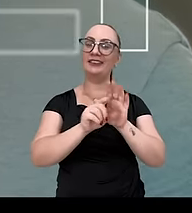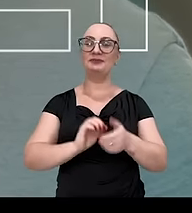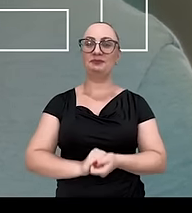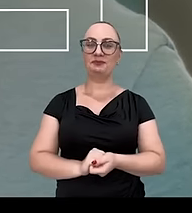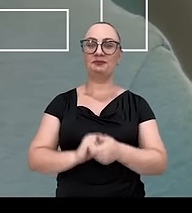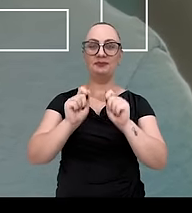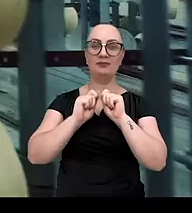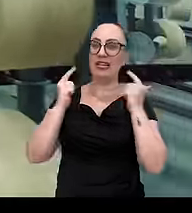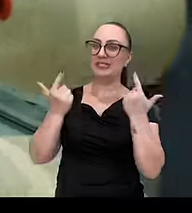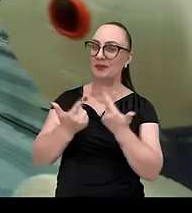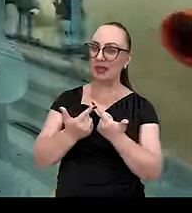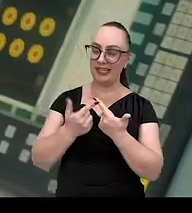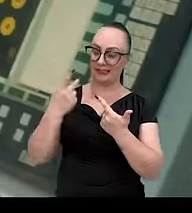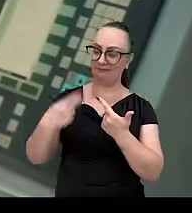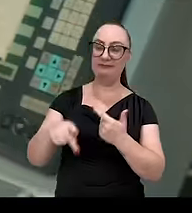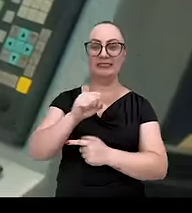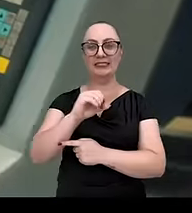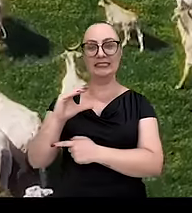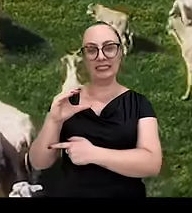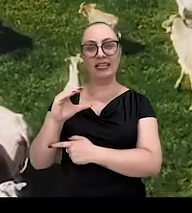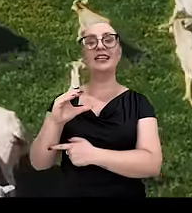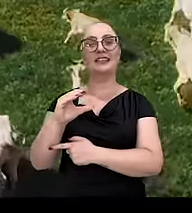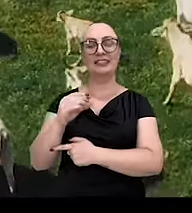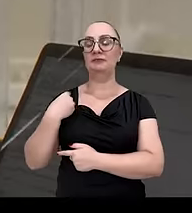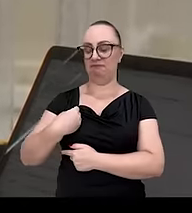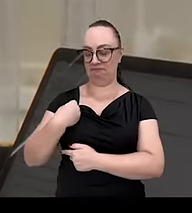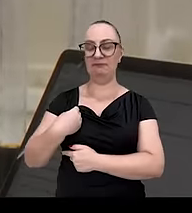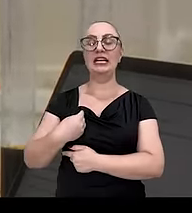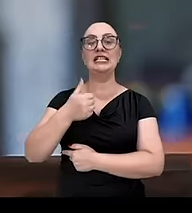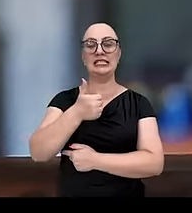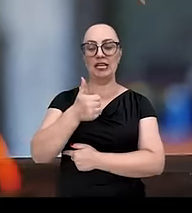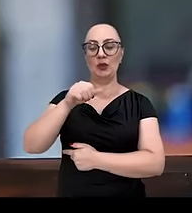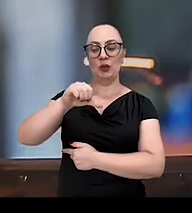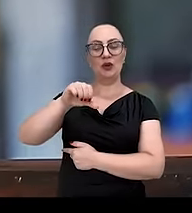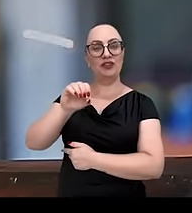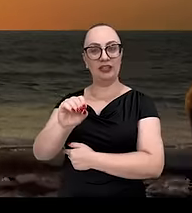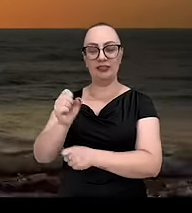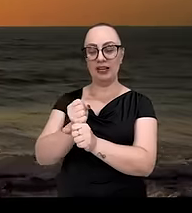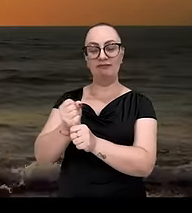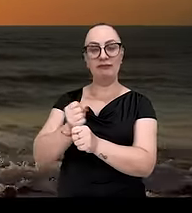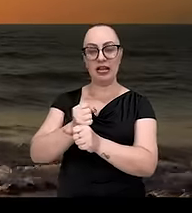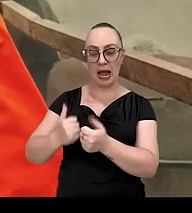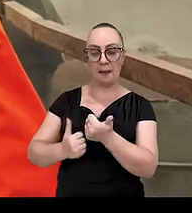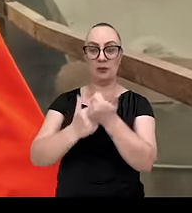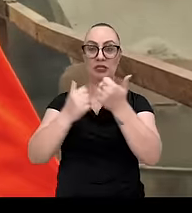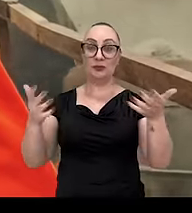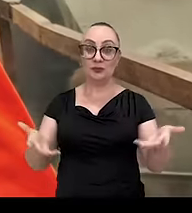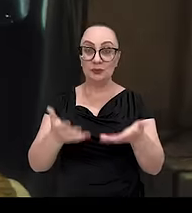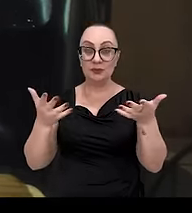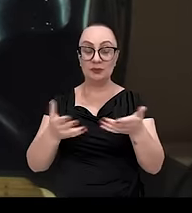é de lei. A Assembleia Legislativa de Santa Catarina está há 190 anos apoiando,